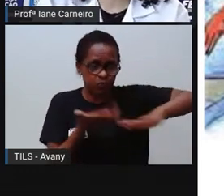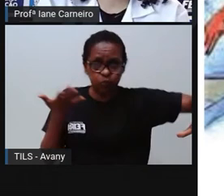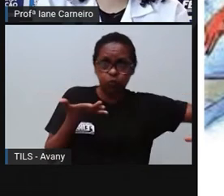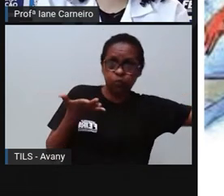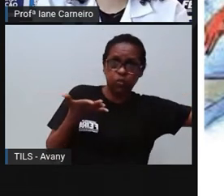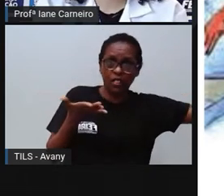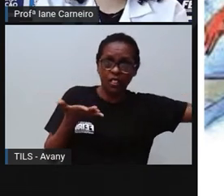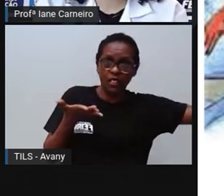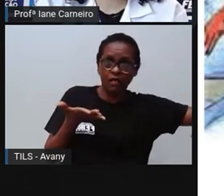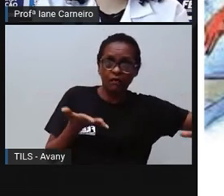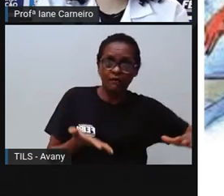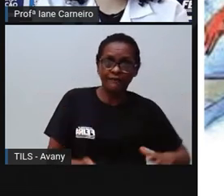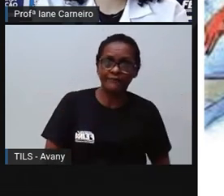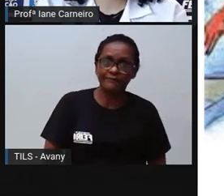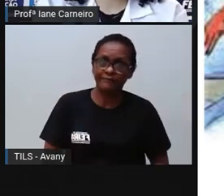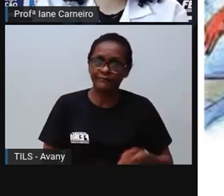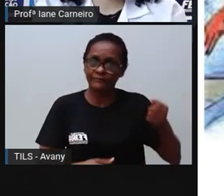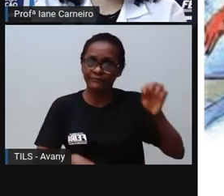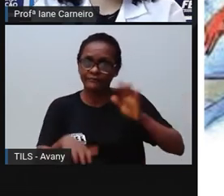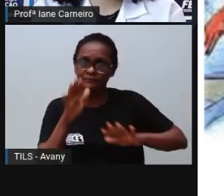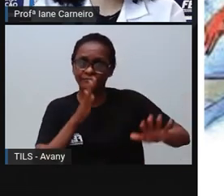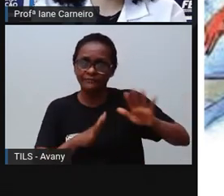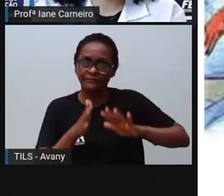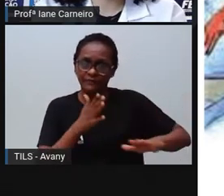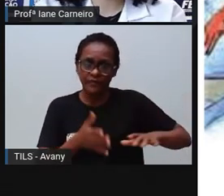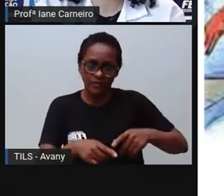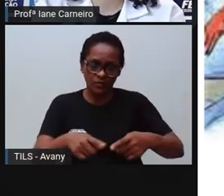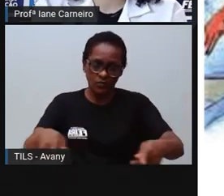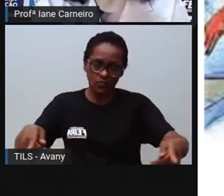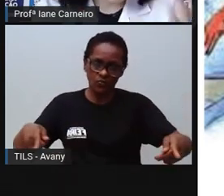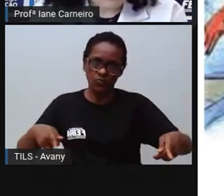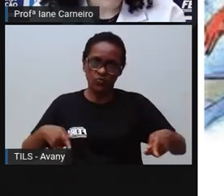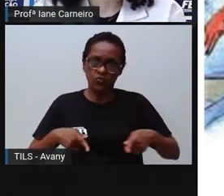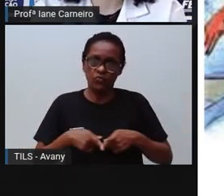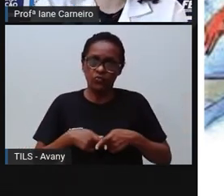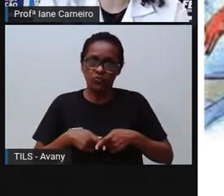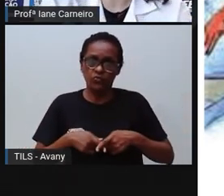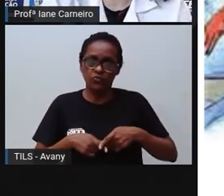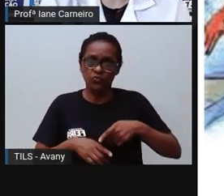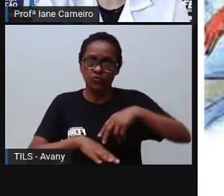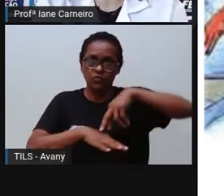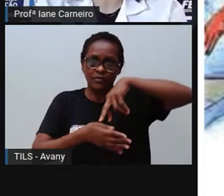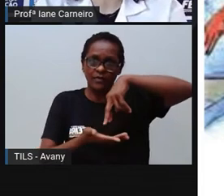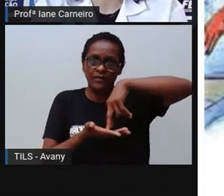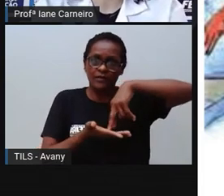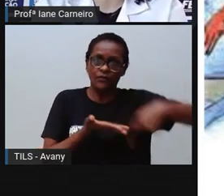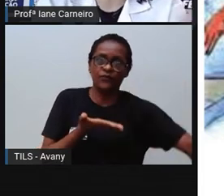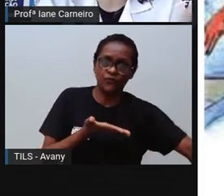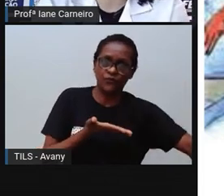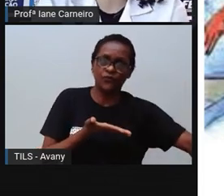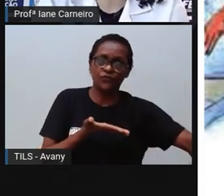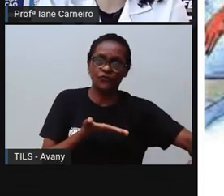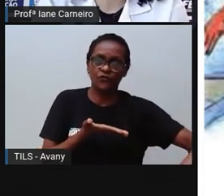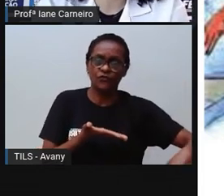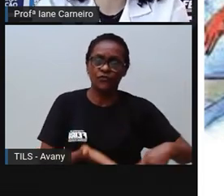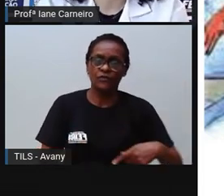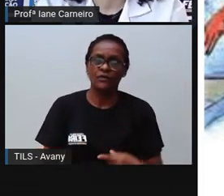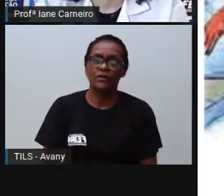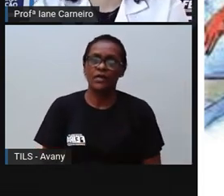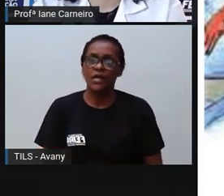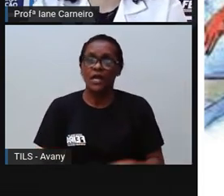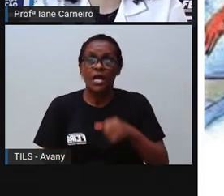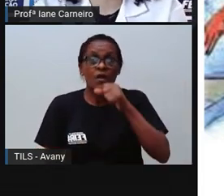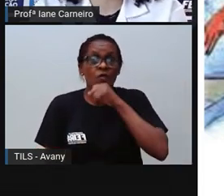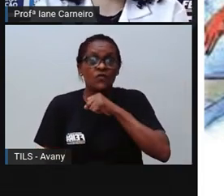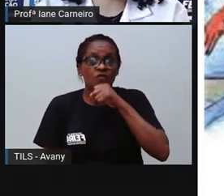O tapete, não pode ter esse tapete que escorrega no banheiro, porque, ó, a Pró já falou. O que acontece? A Pró colocou com o idoso,